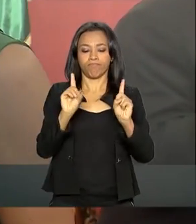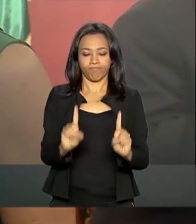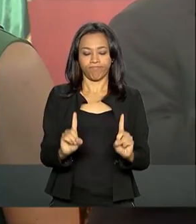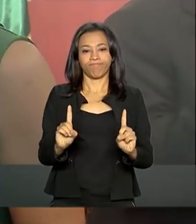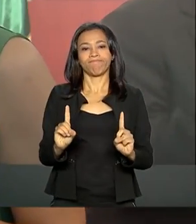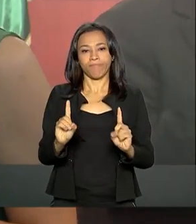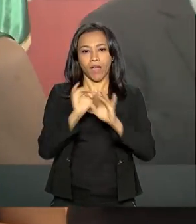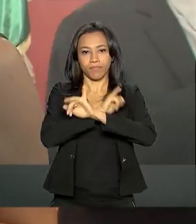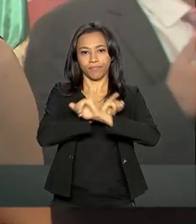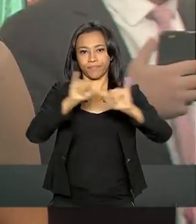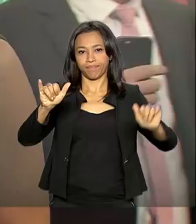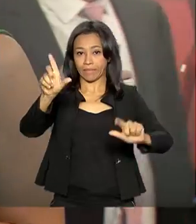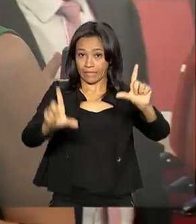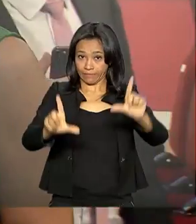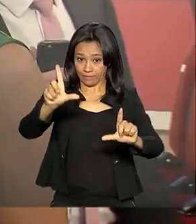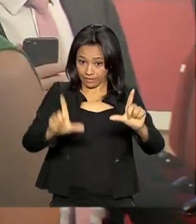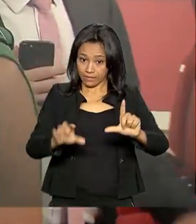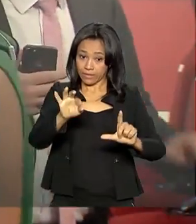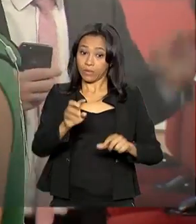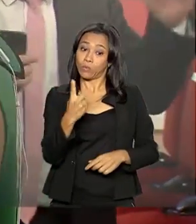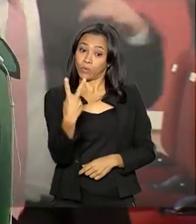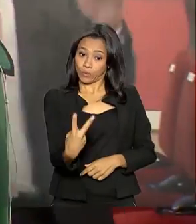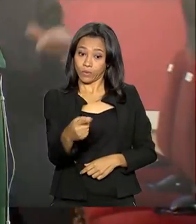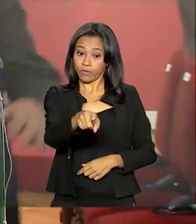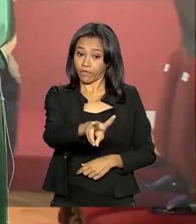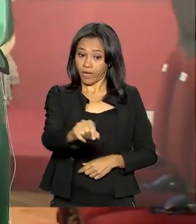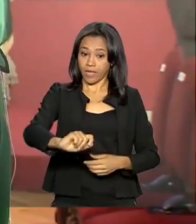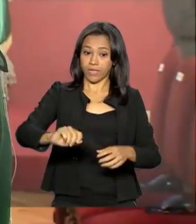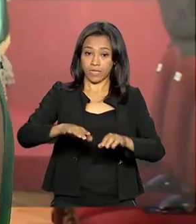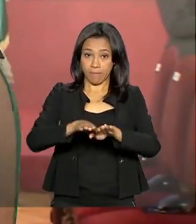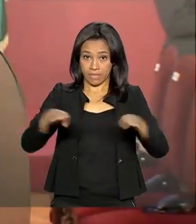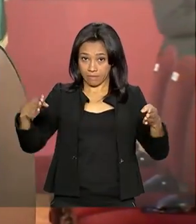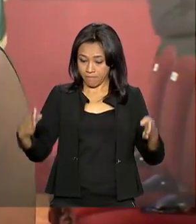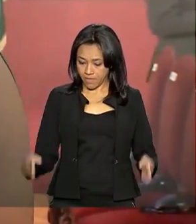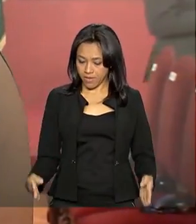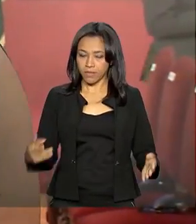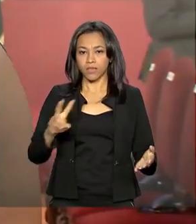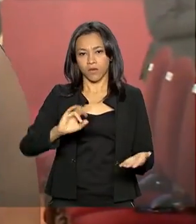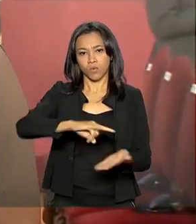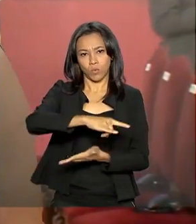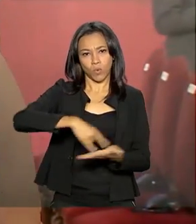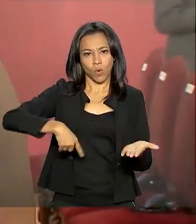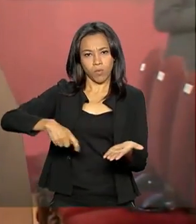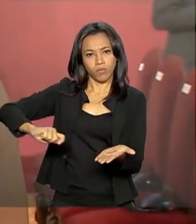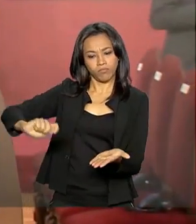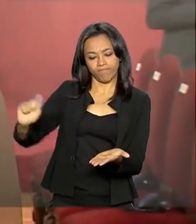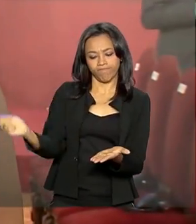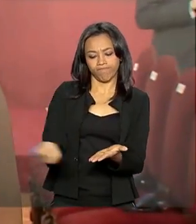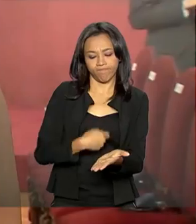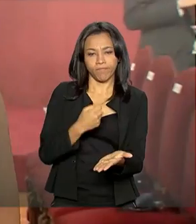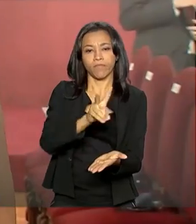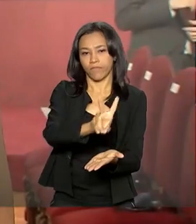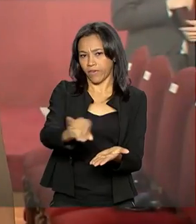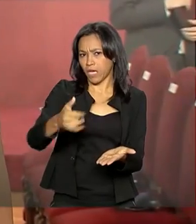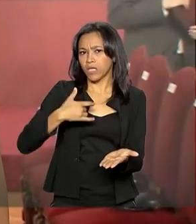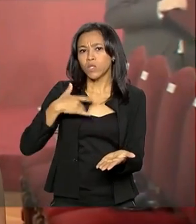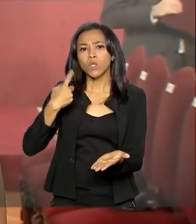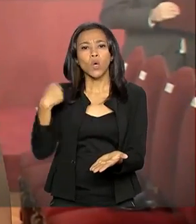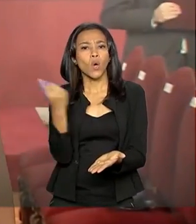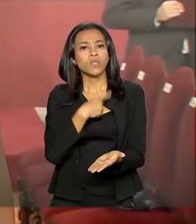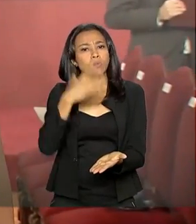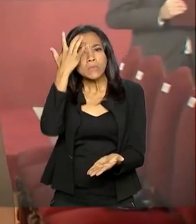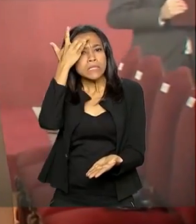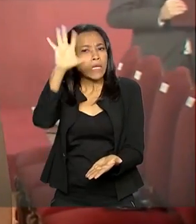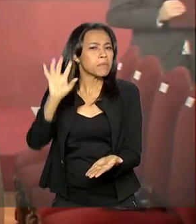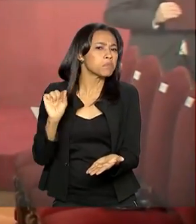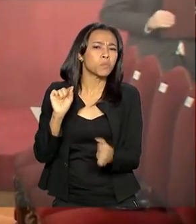os dois presidentes, Jair Bolsonaro e Sebastião Pinheira, eles vão assinar os atos nesta mesa aqui, vai ter pelo menos um ato será assinado, nós ainda não sabemos o